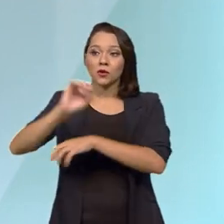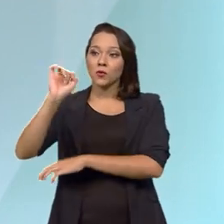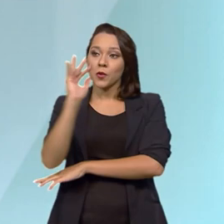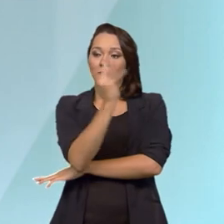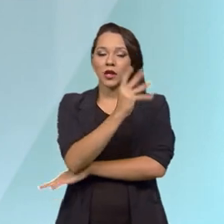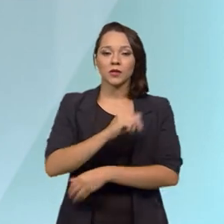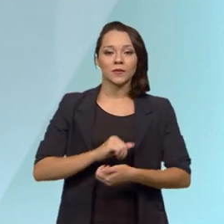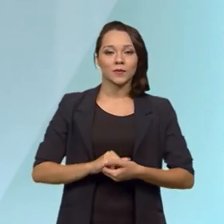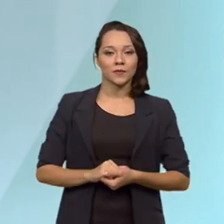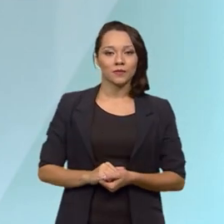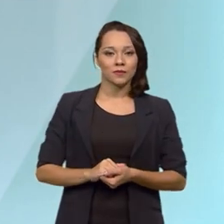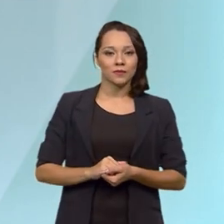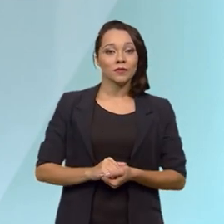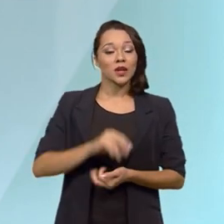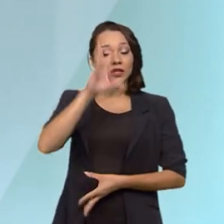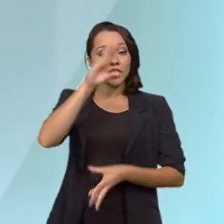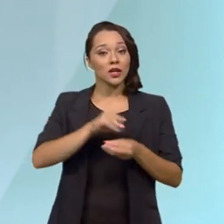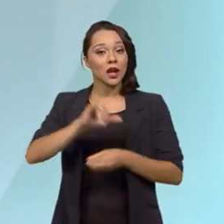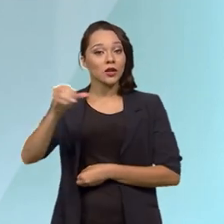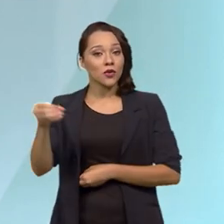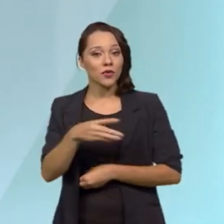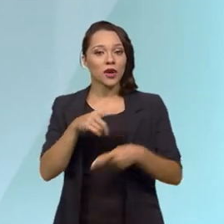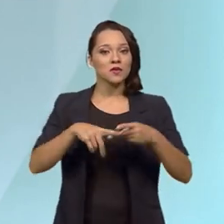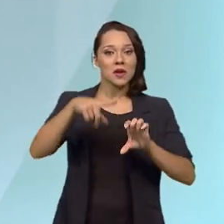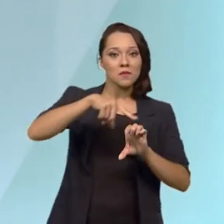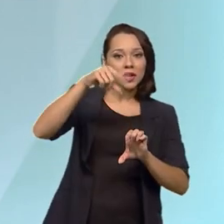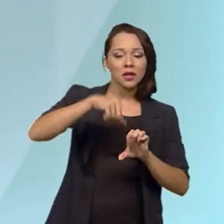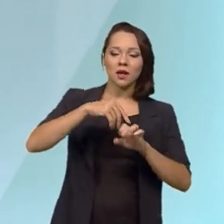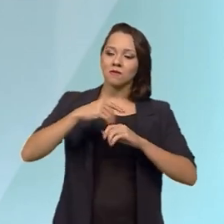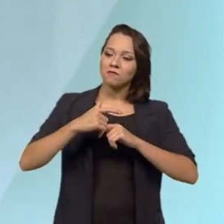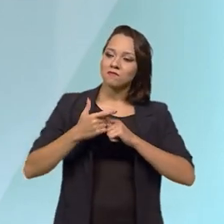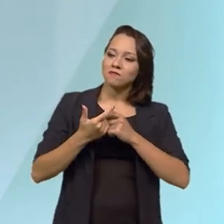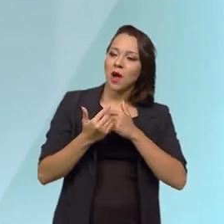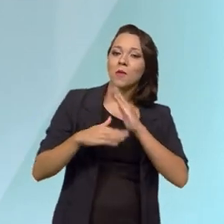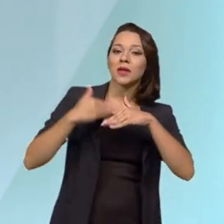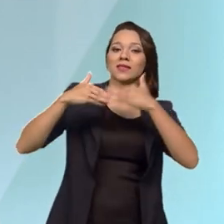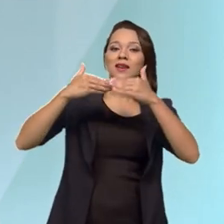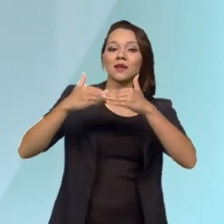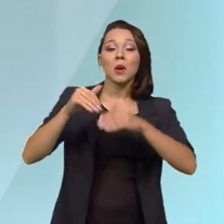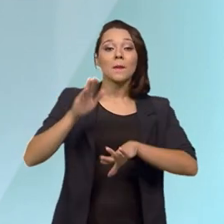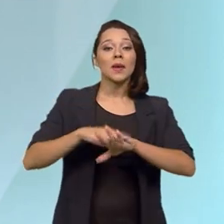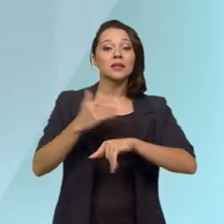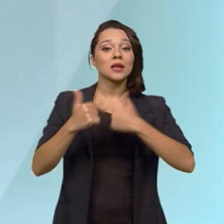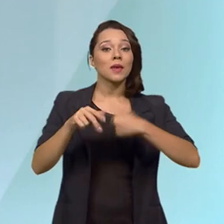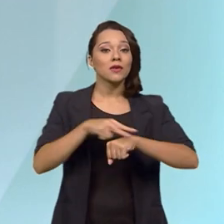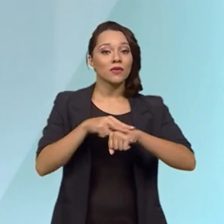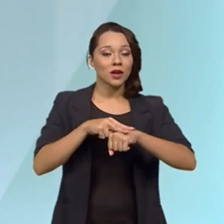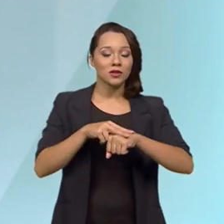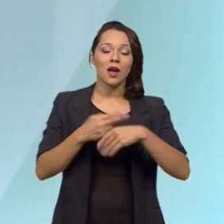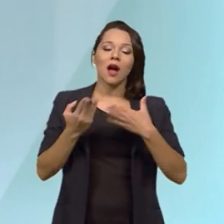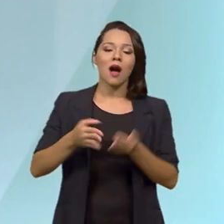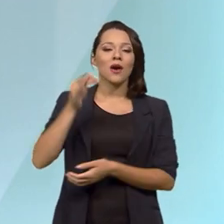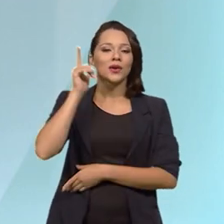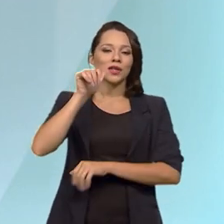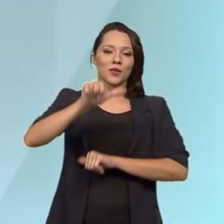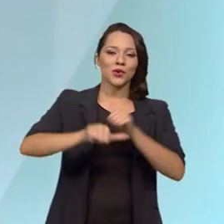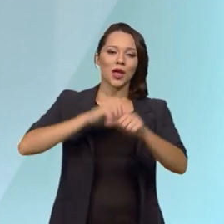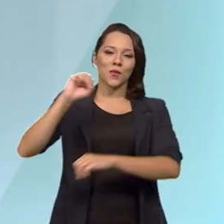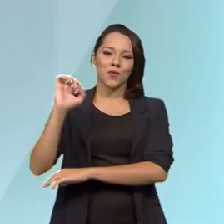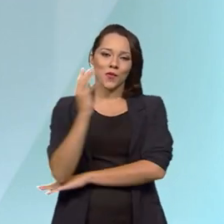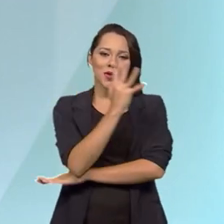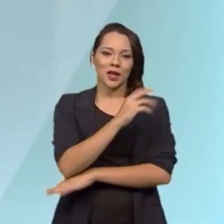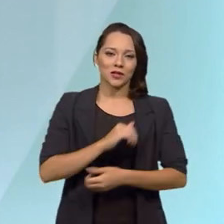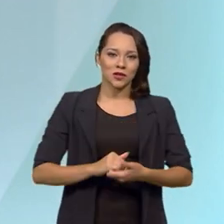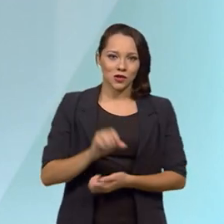Nós entendemos que é sim, inovando, empreendendo, crescendo, crescendo e gerando emprego verde é que nós vamos mudar o meio ambiente,